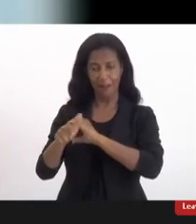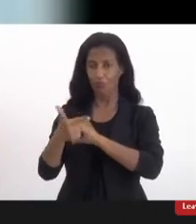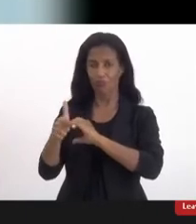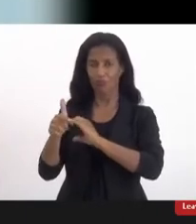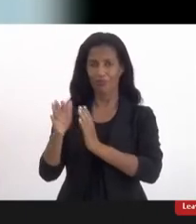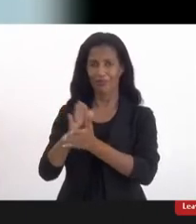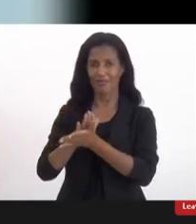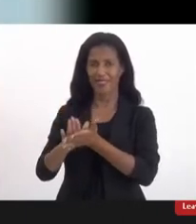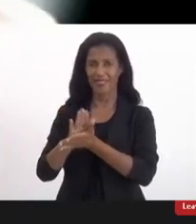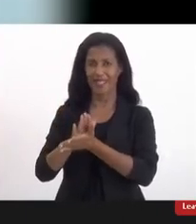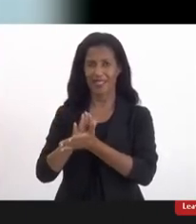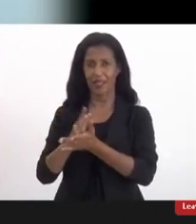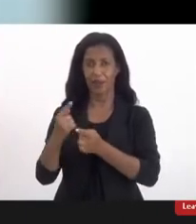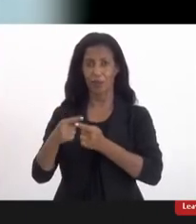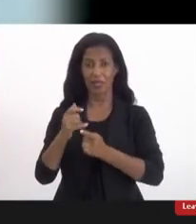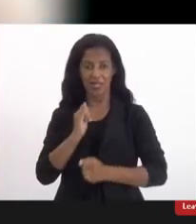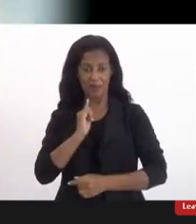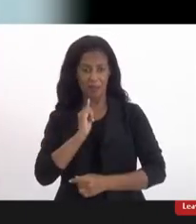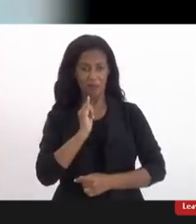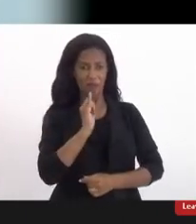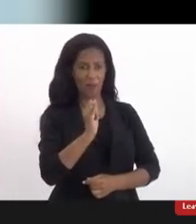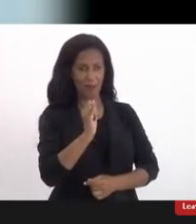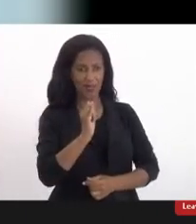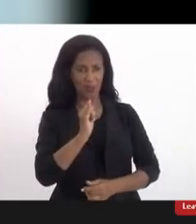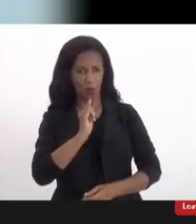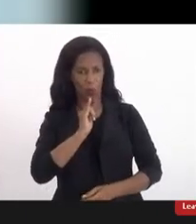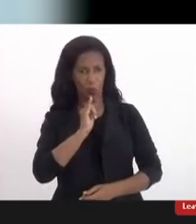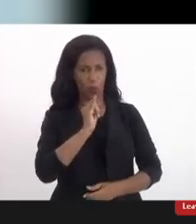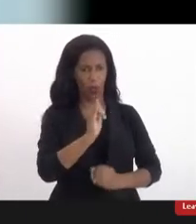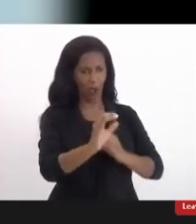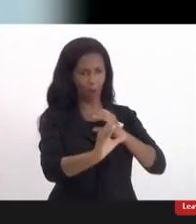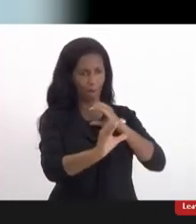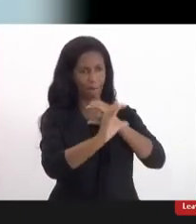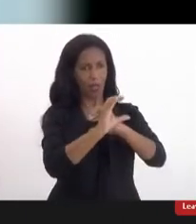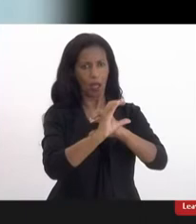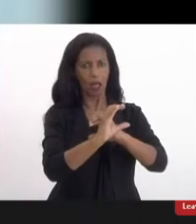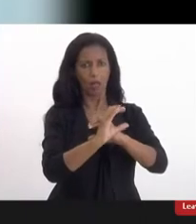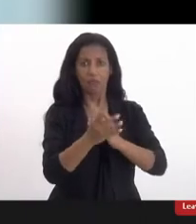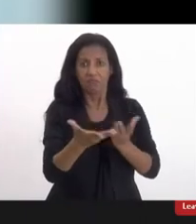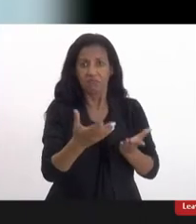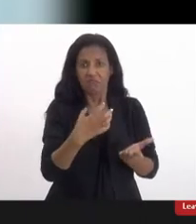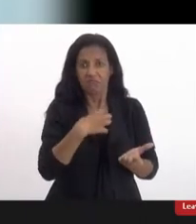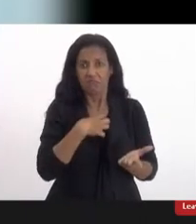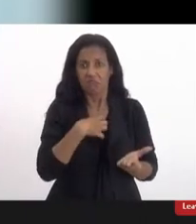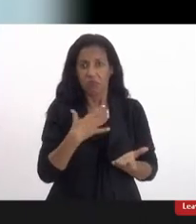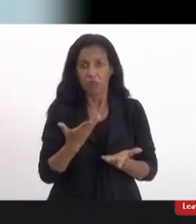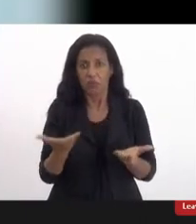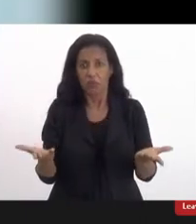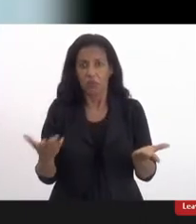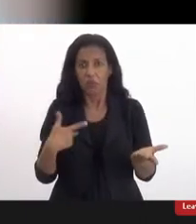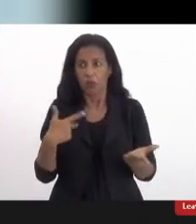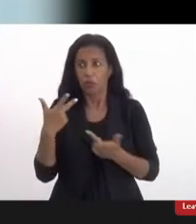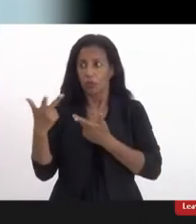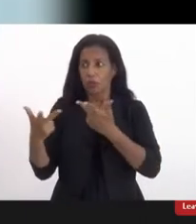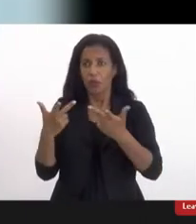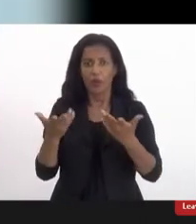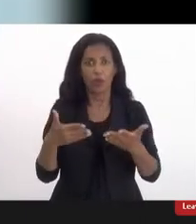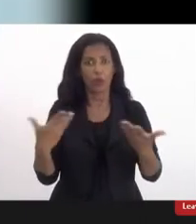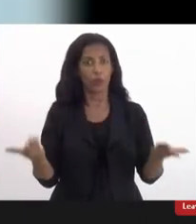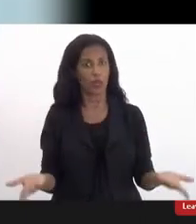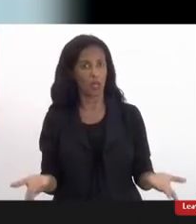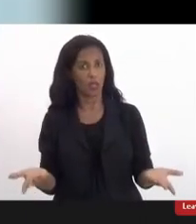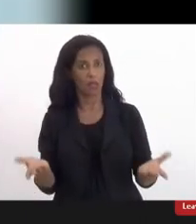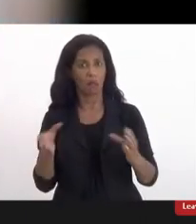porque se a minha informação não chega não faz sentido pra quem que eu tô falando com quem eu tô